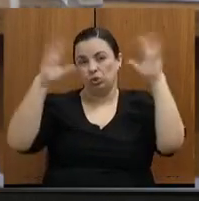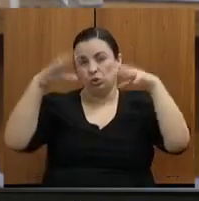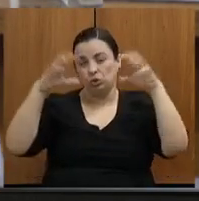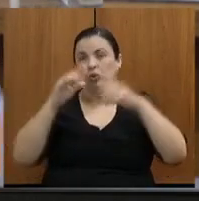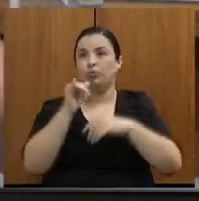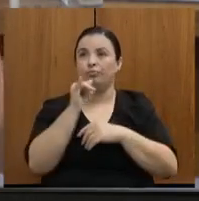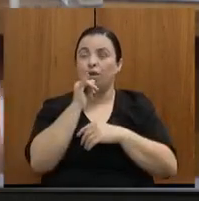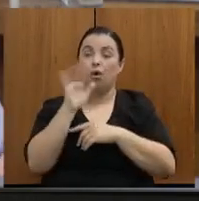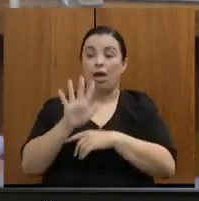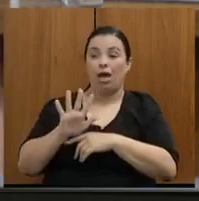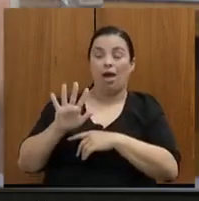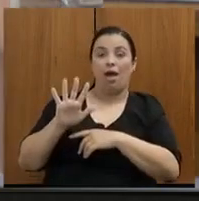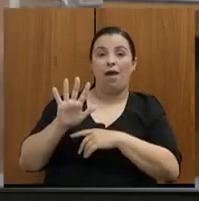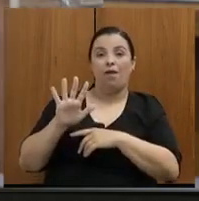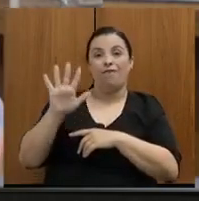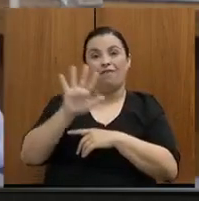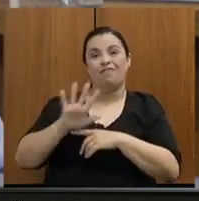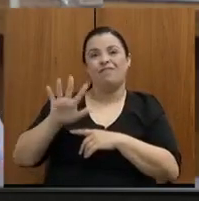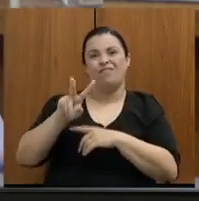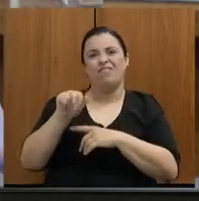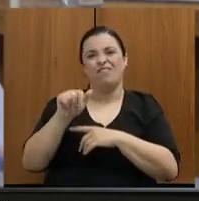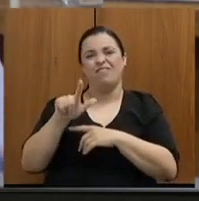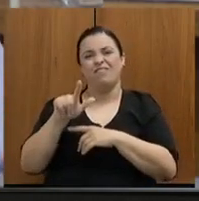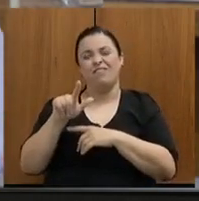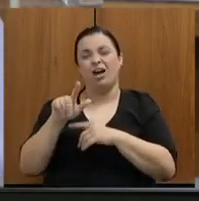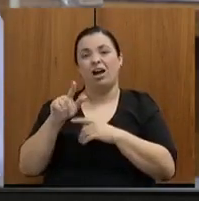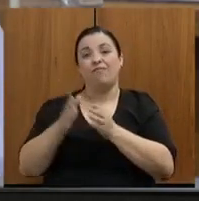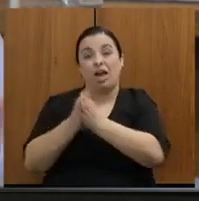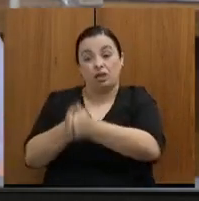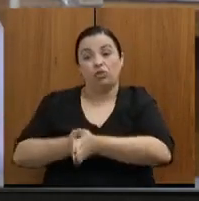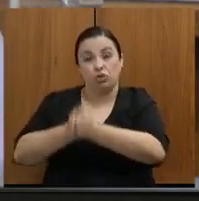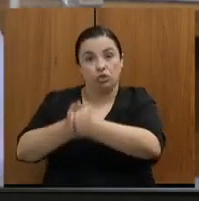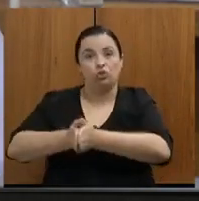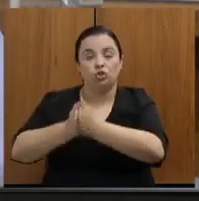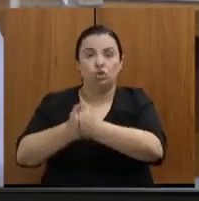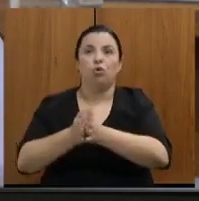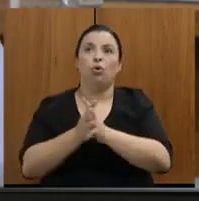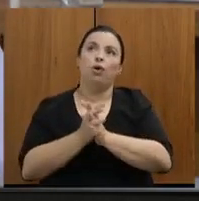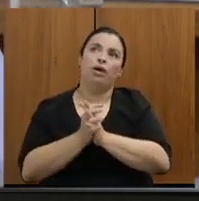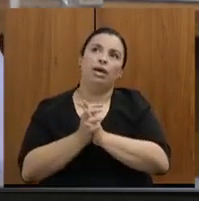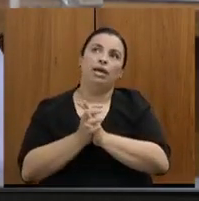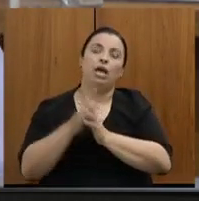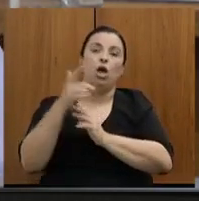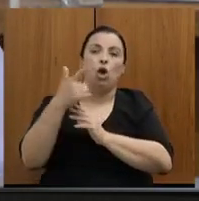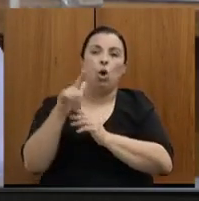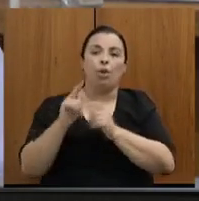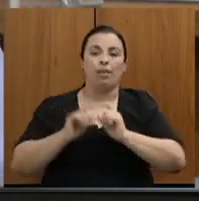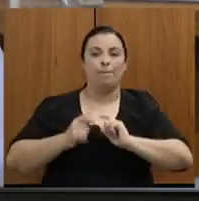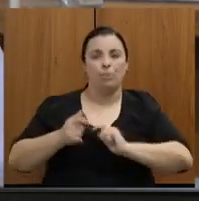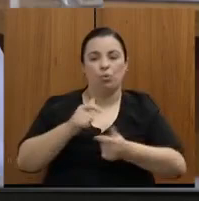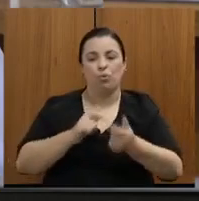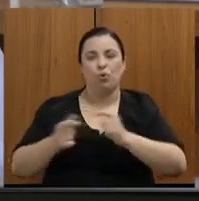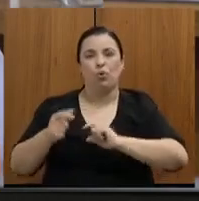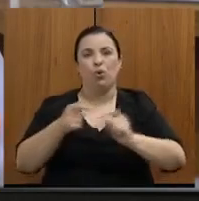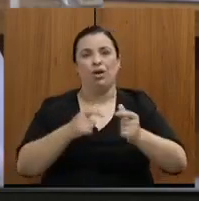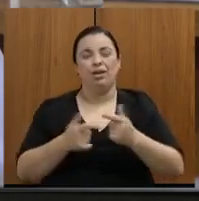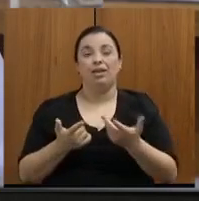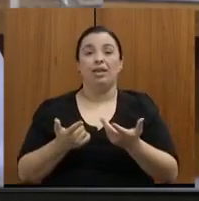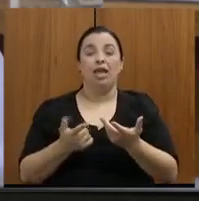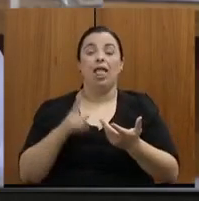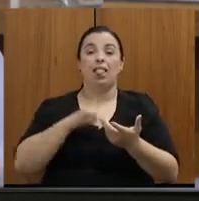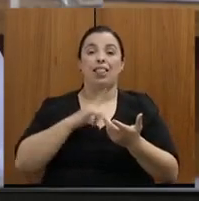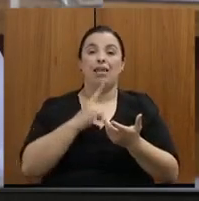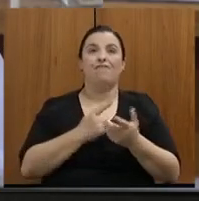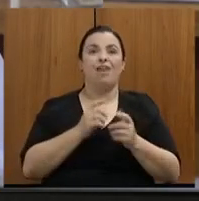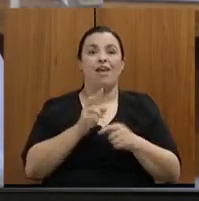ou seja, a doação de vigas, a doação de tubulões, para que a gente possa fazer frente a esse enfrentamento, as